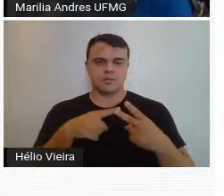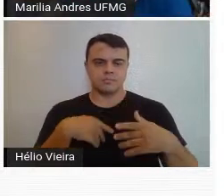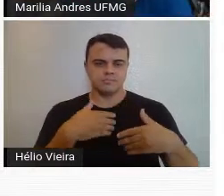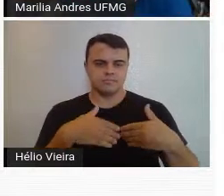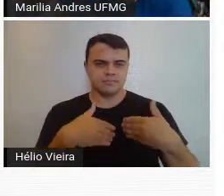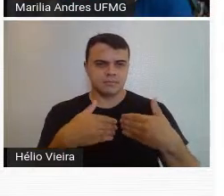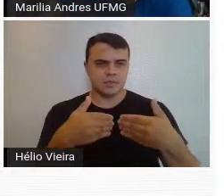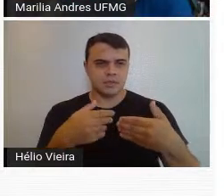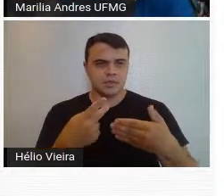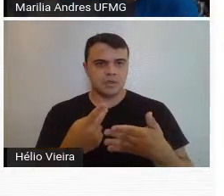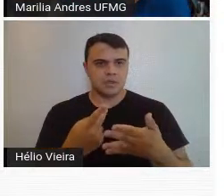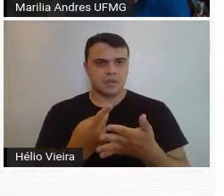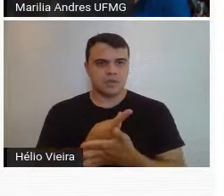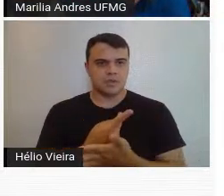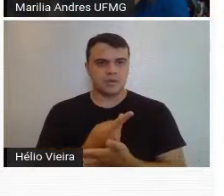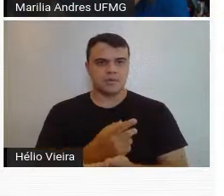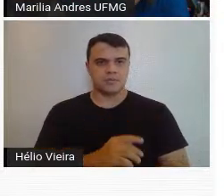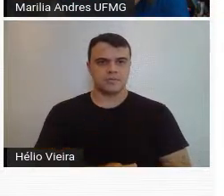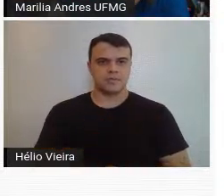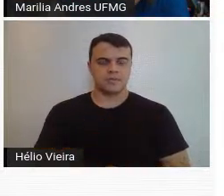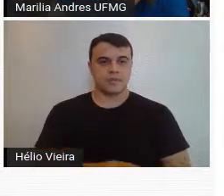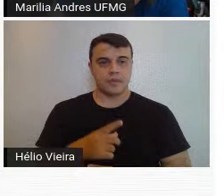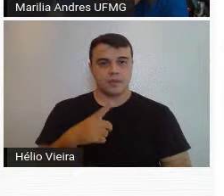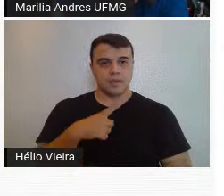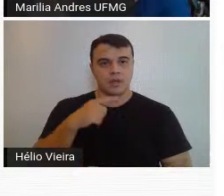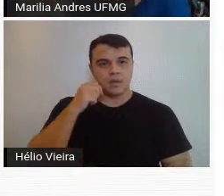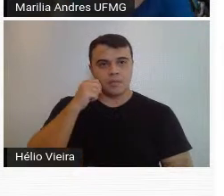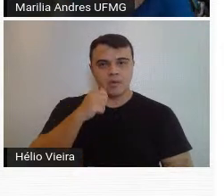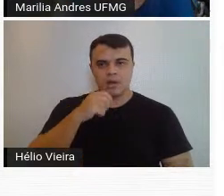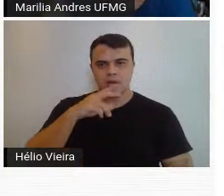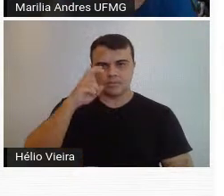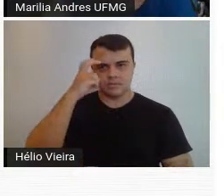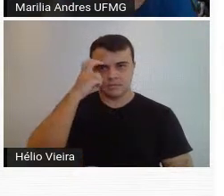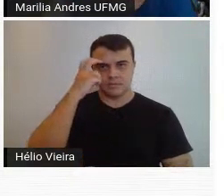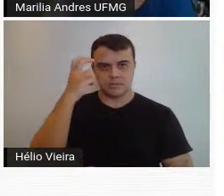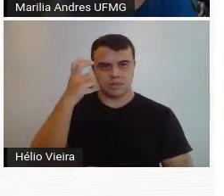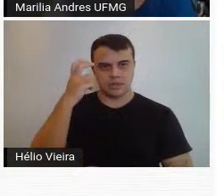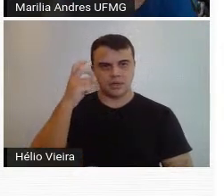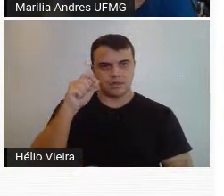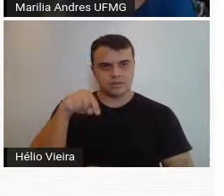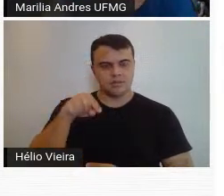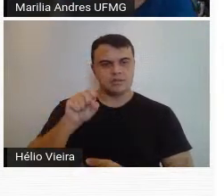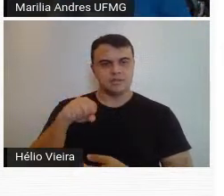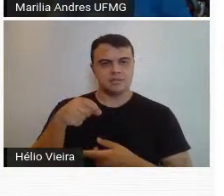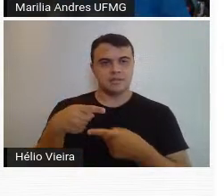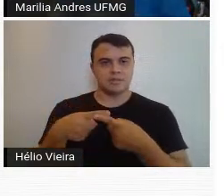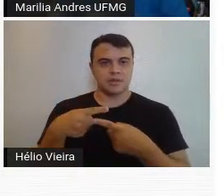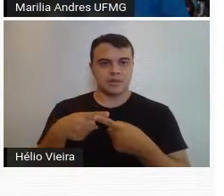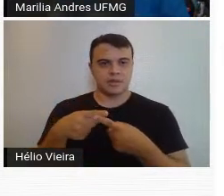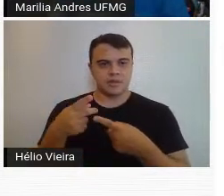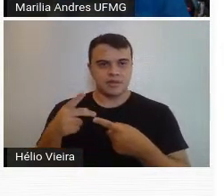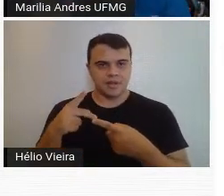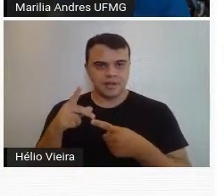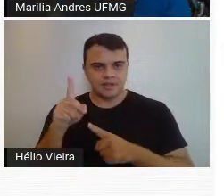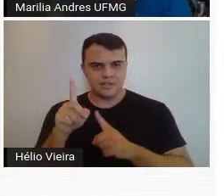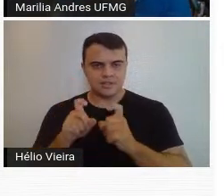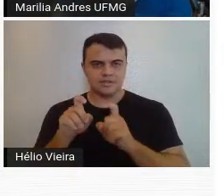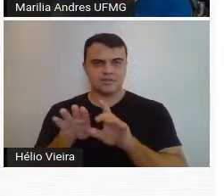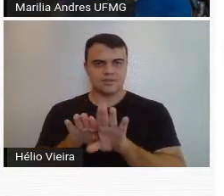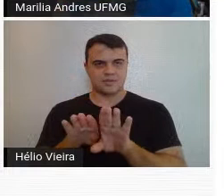até tornar-se uma artista genial e gestual também.